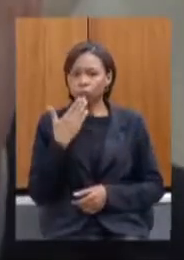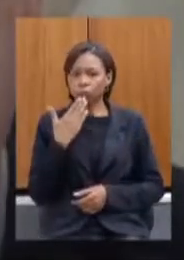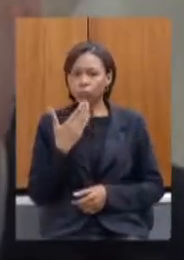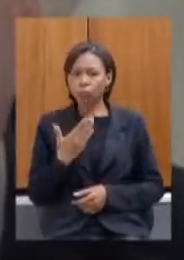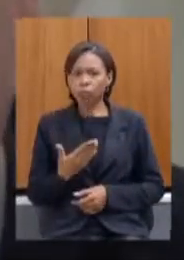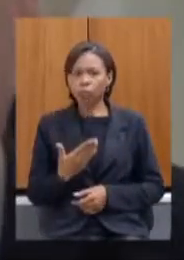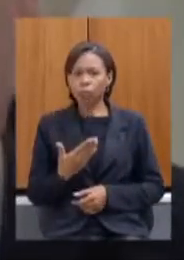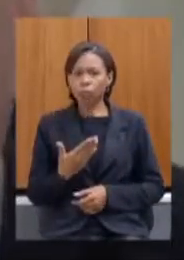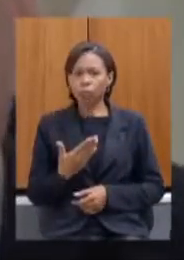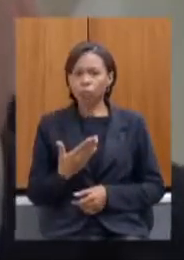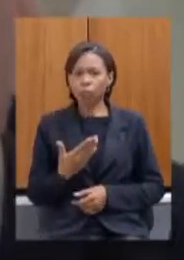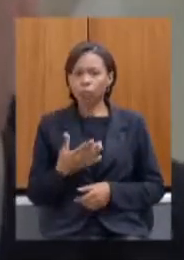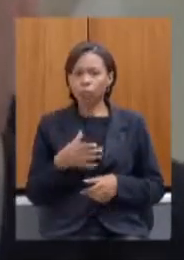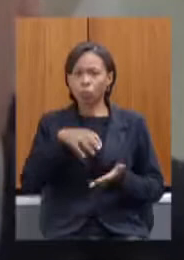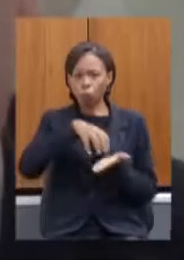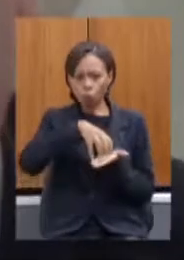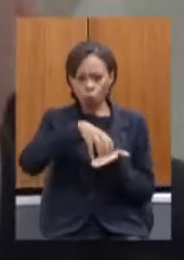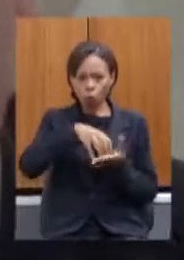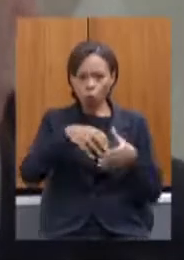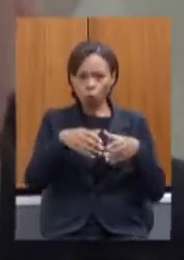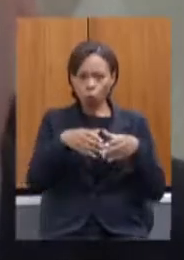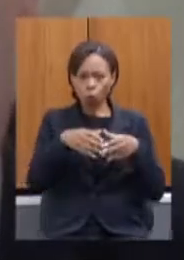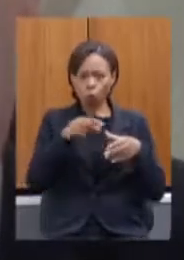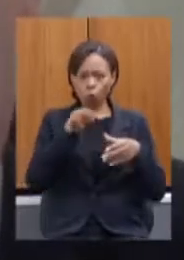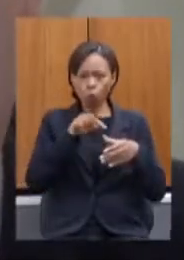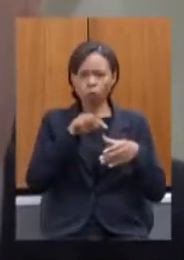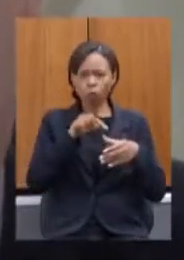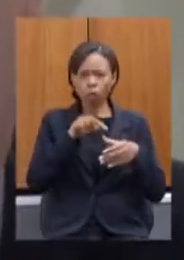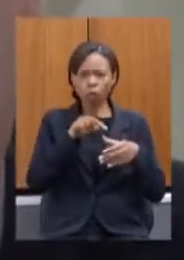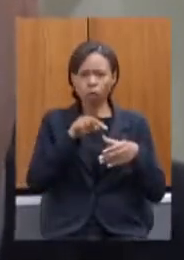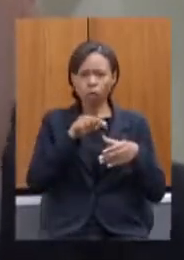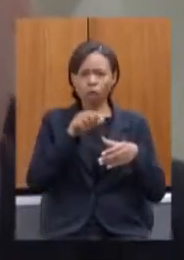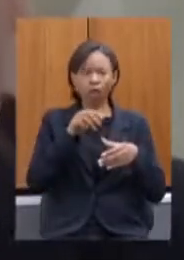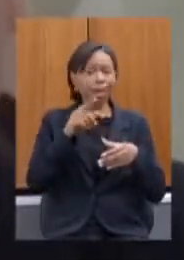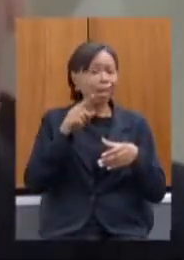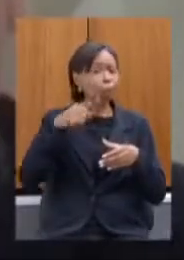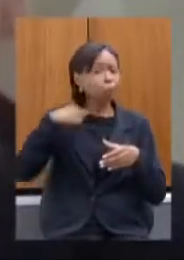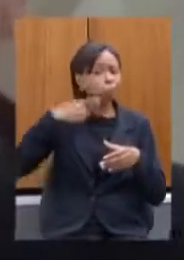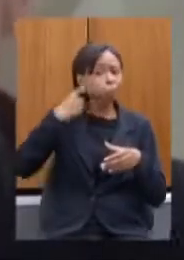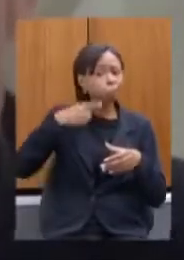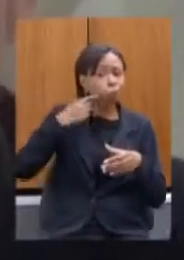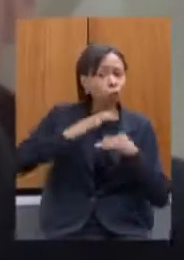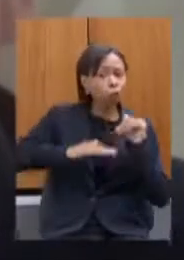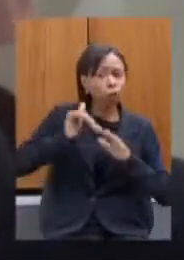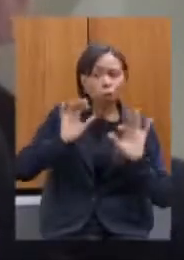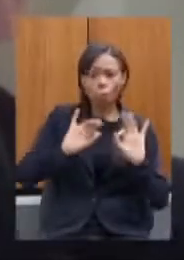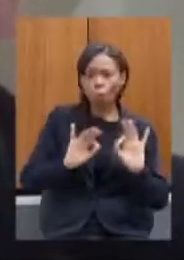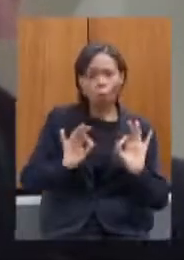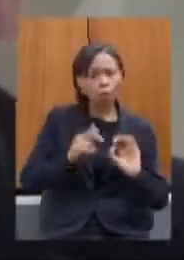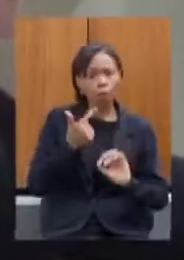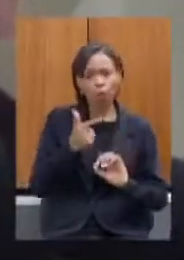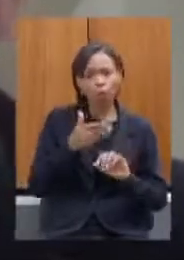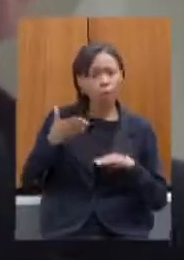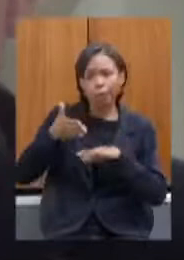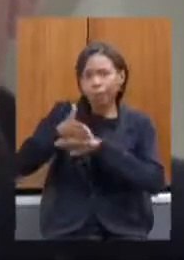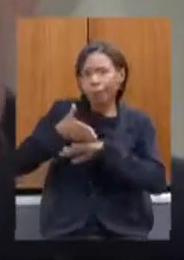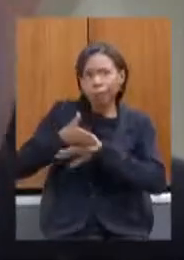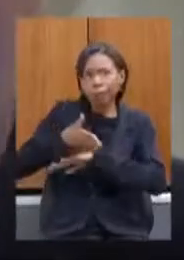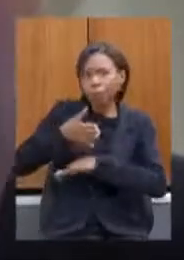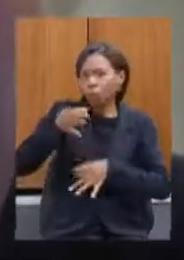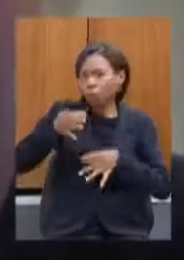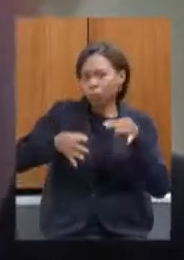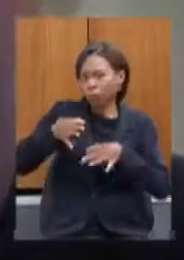o comitê como no comitê não tem nenhum advogado a gente não não acessa o Tribunal de Justiça mas